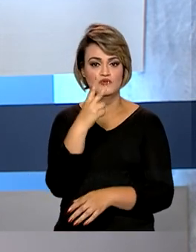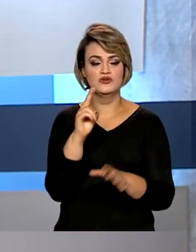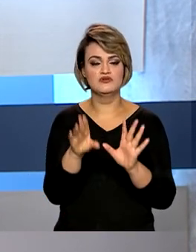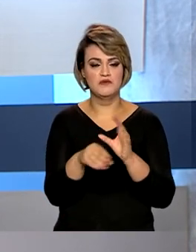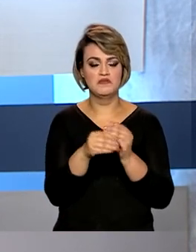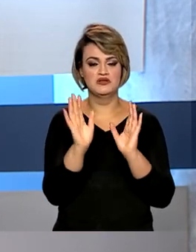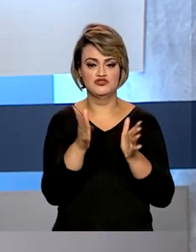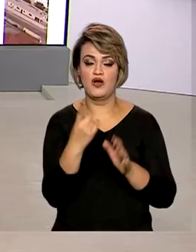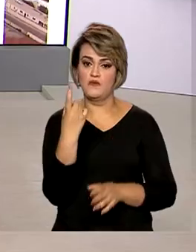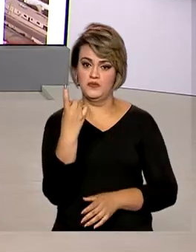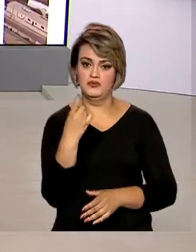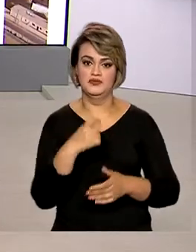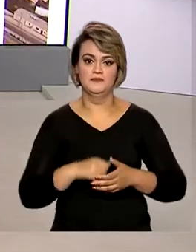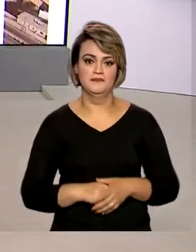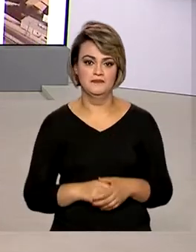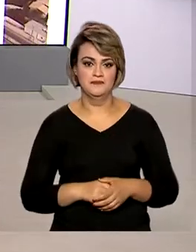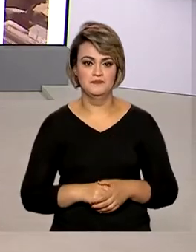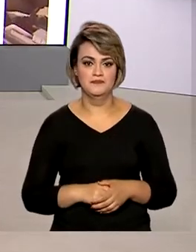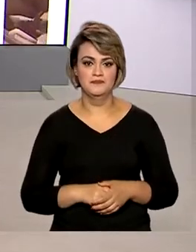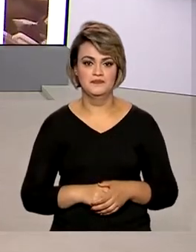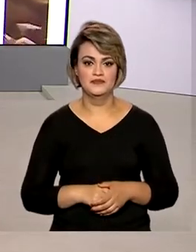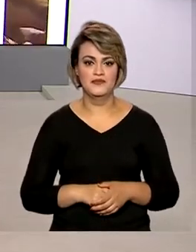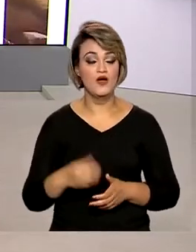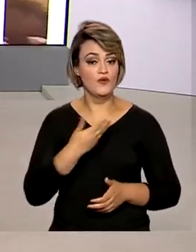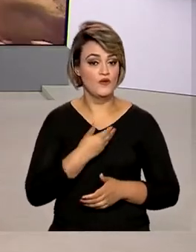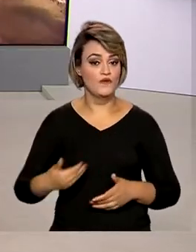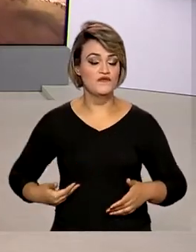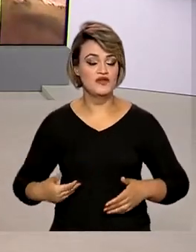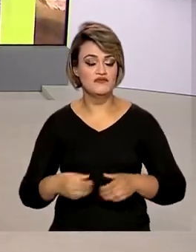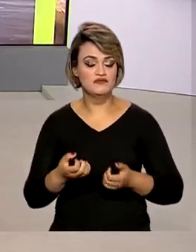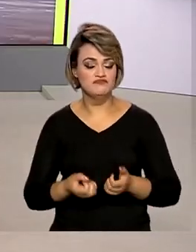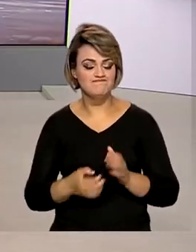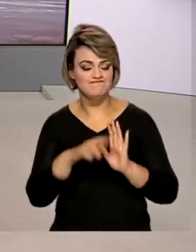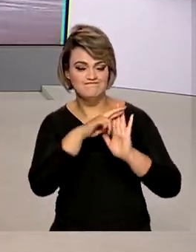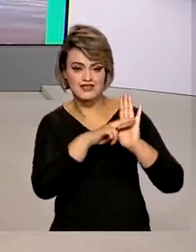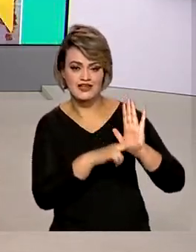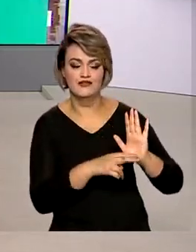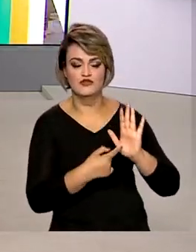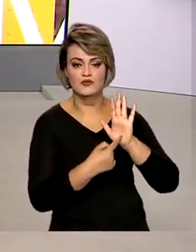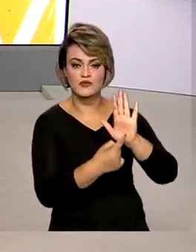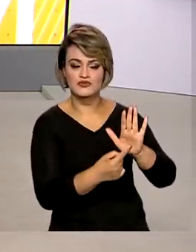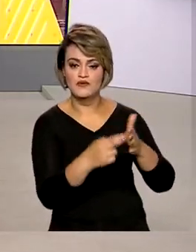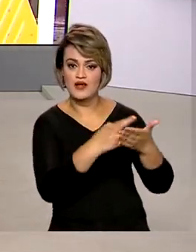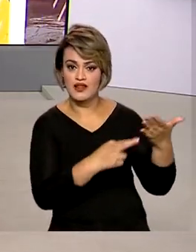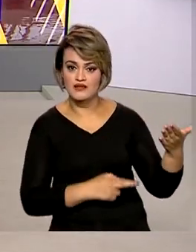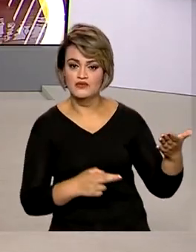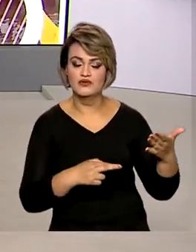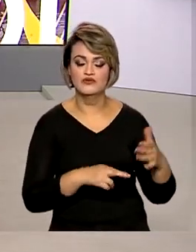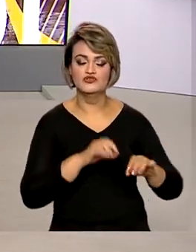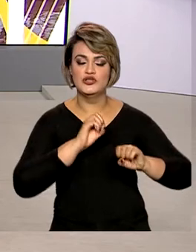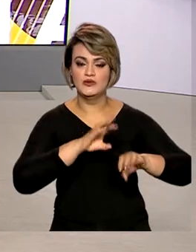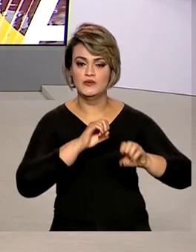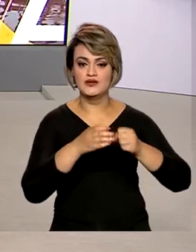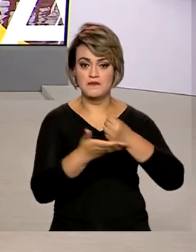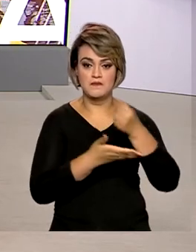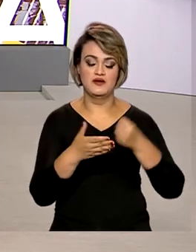duas doses ou dose única. O governo lançou o relatório anual da Secretaria de Educação Básica de